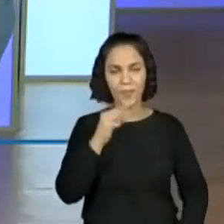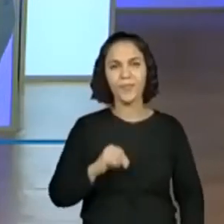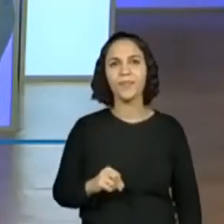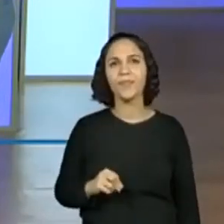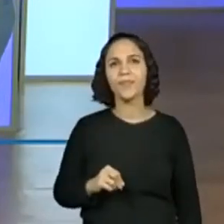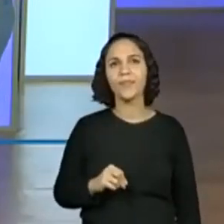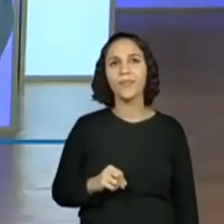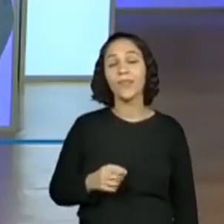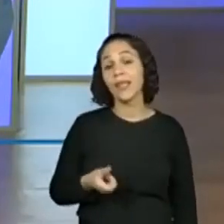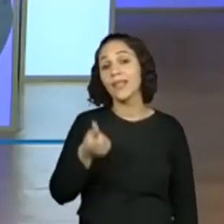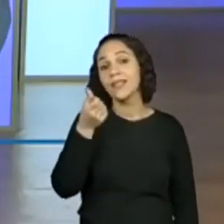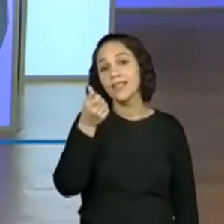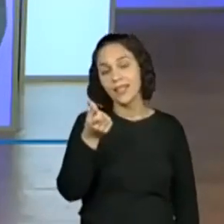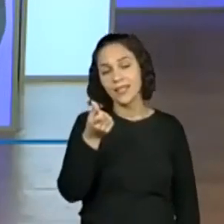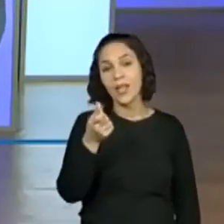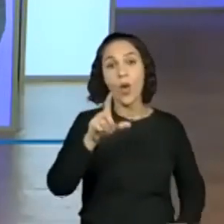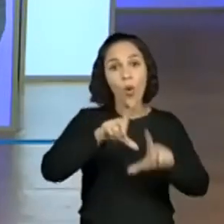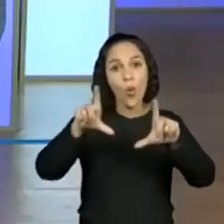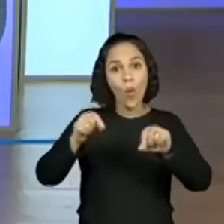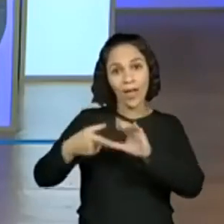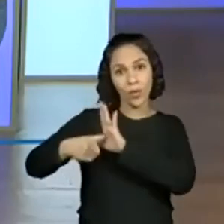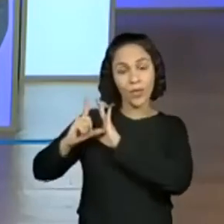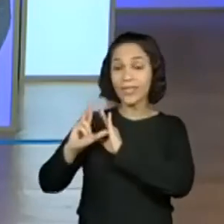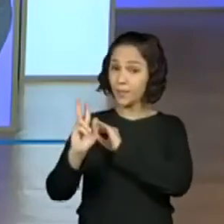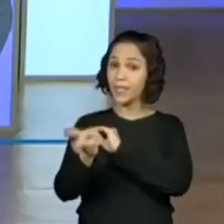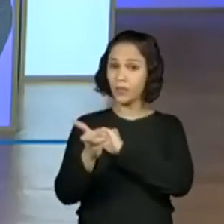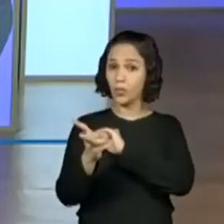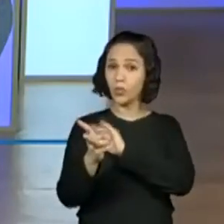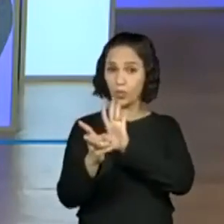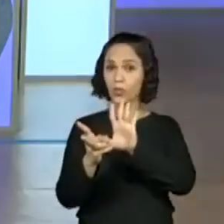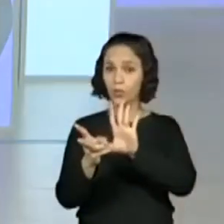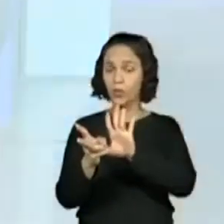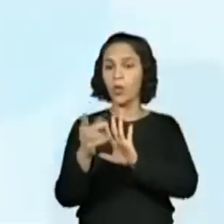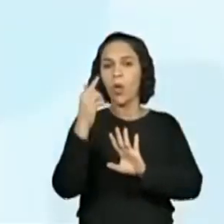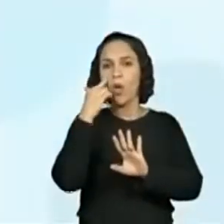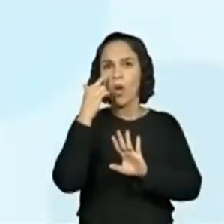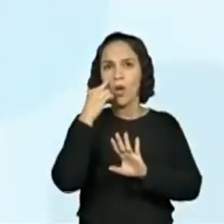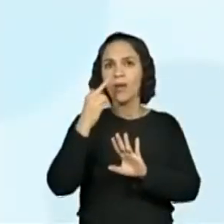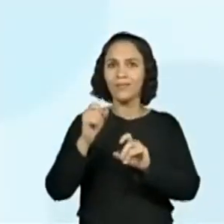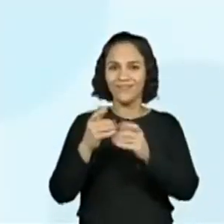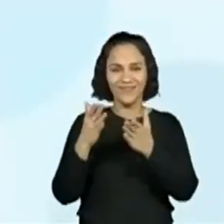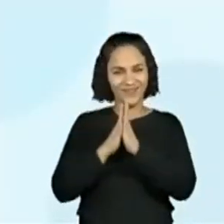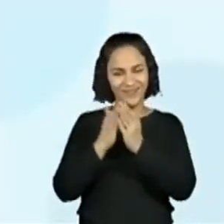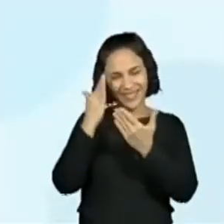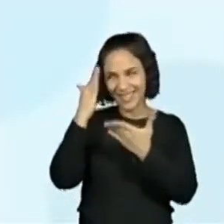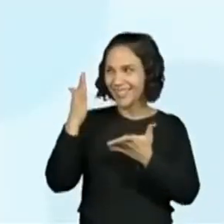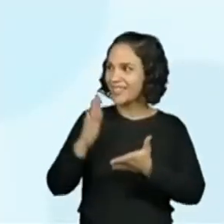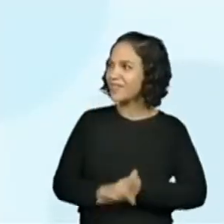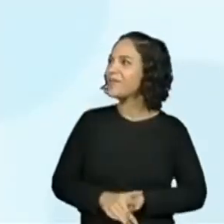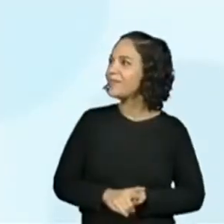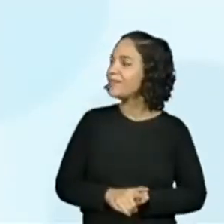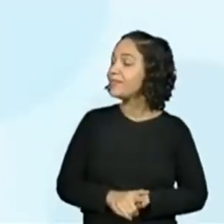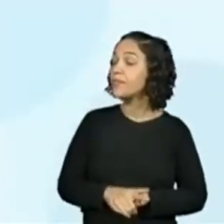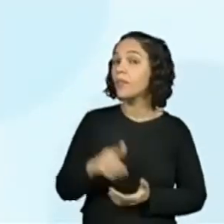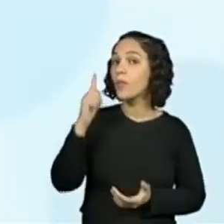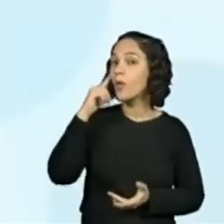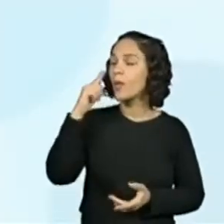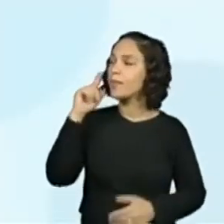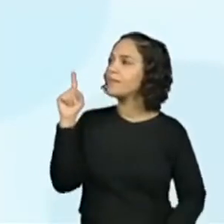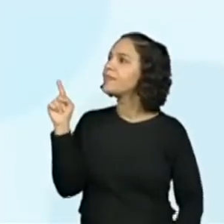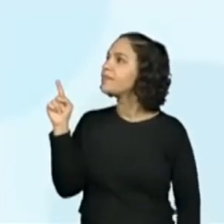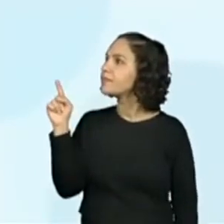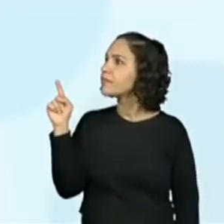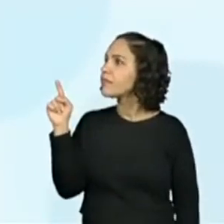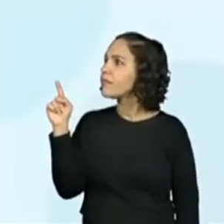Temos seis possibilidades. Esse é o mesmo quadro que a gente utilizou lá na primeira. Ora, coloca aqui pra mim. Isso. Vamos lá. Esse é o mesmo